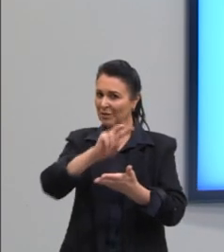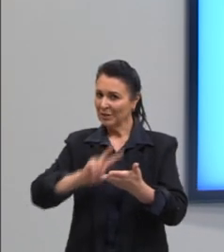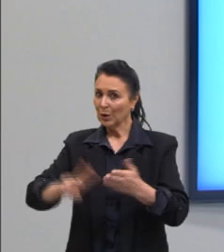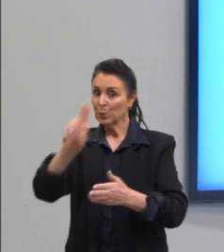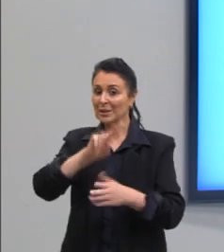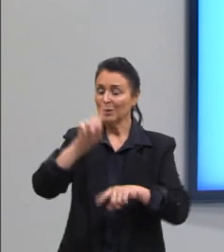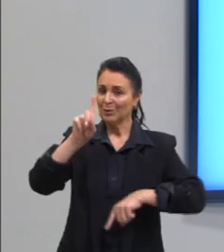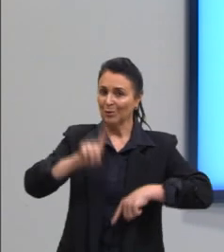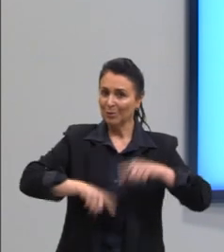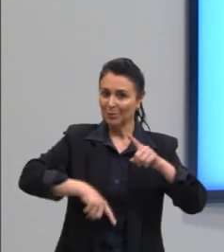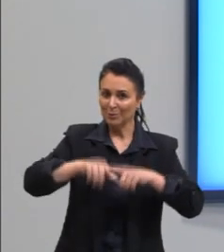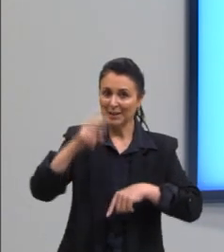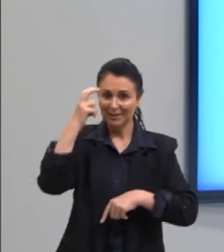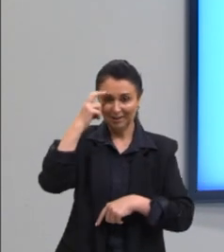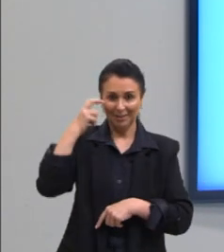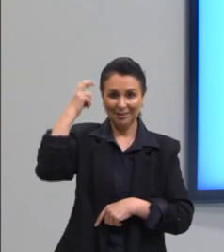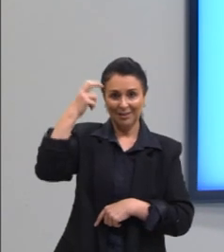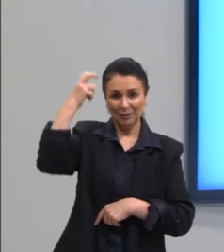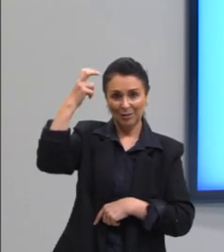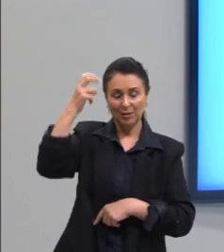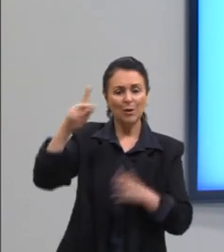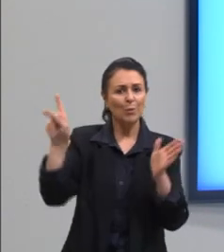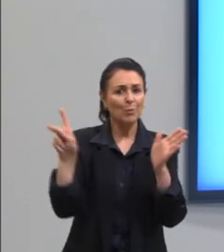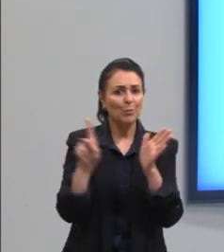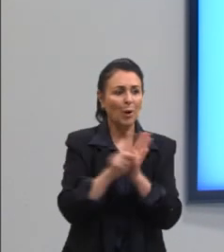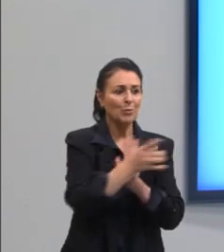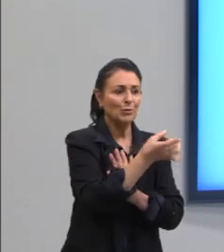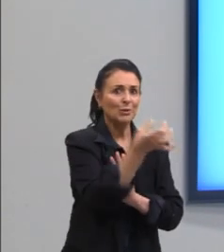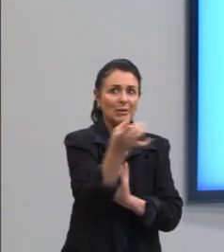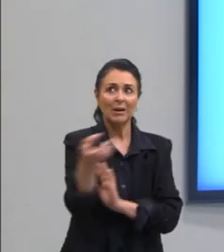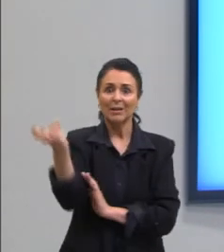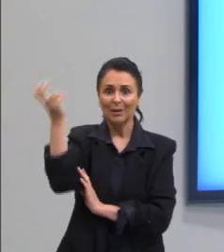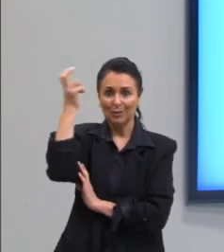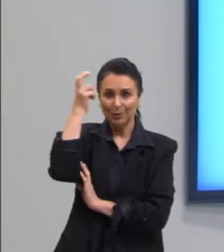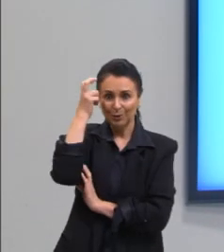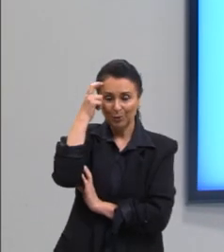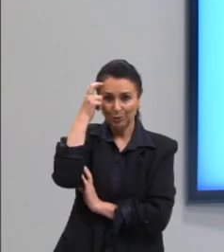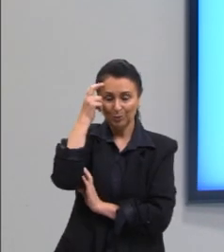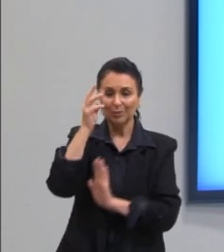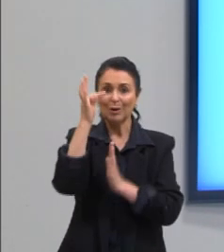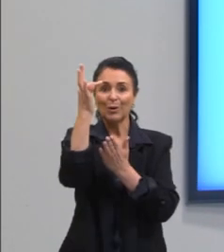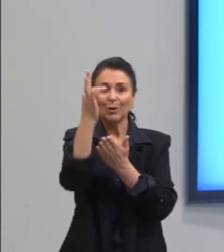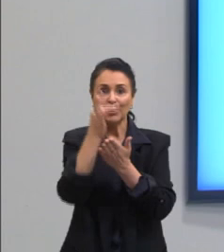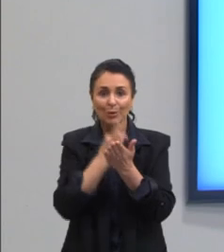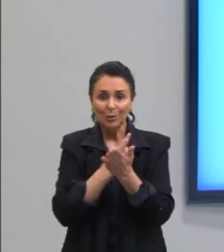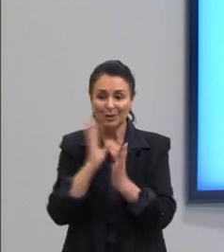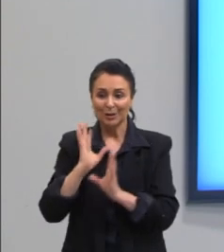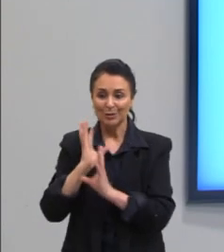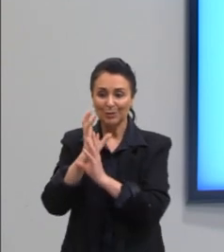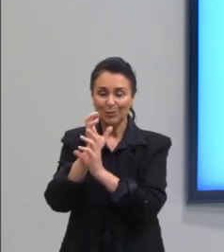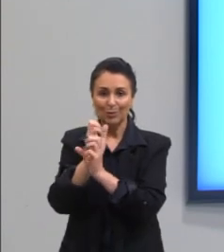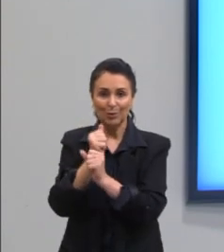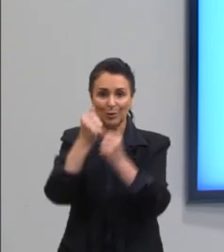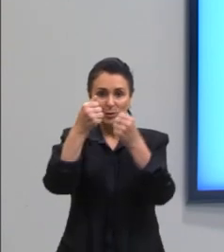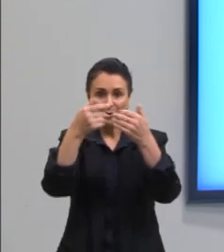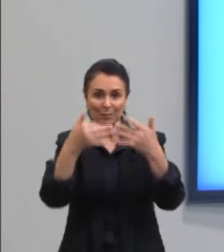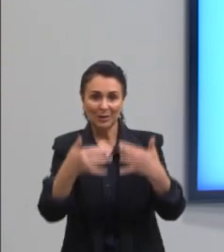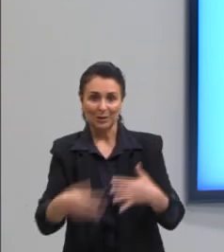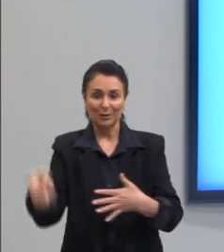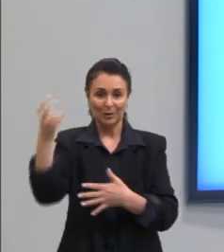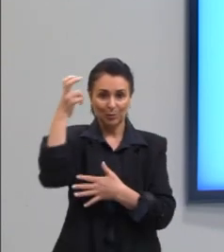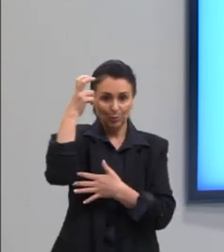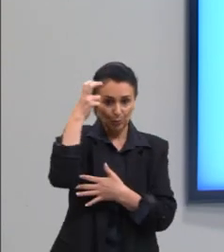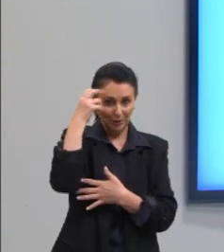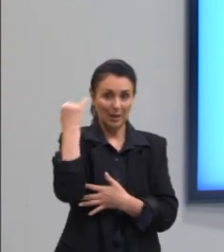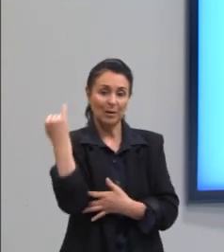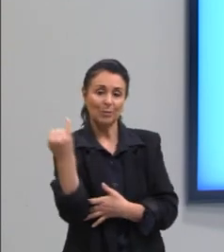materiais e intelectuais que são próprios à sua cultura. E aqui, o texto conclui, então, falando sobre a questão cultural e é importante